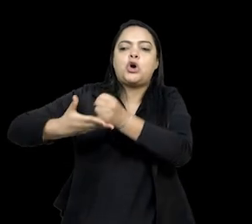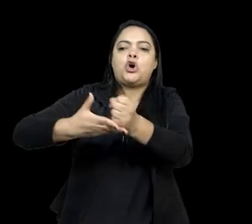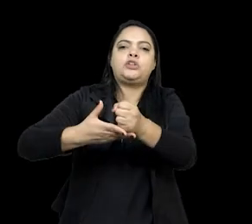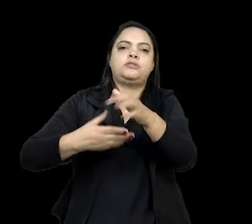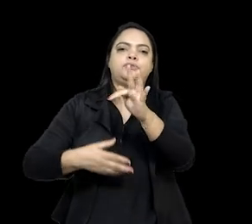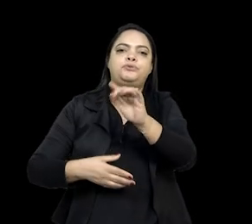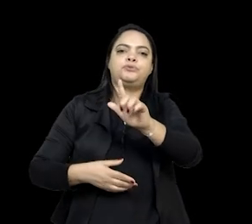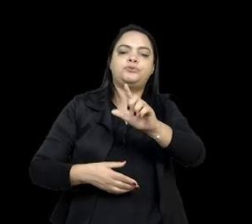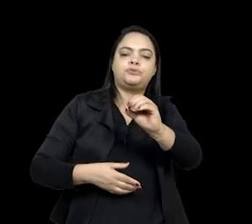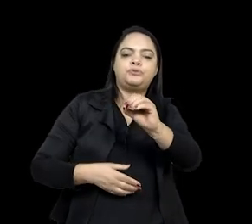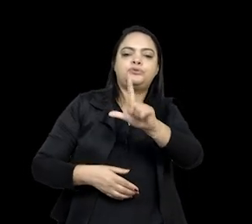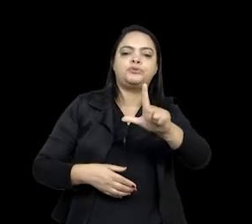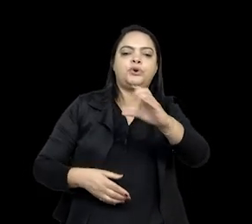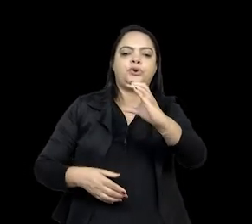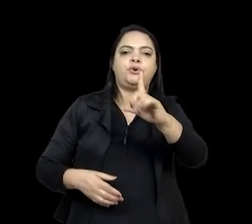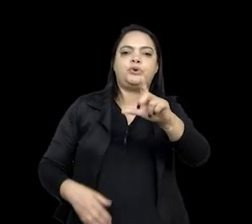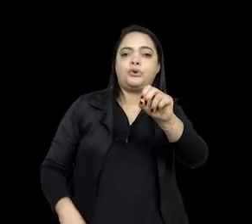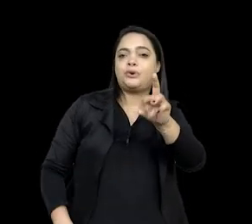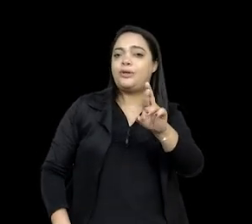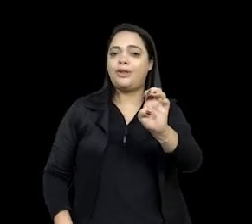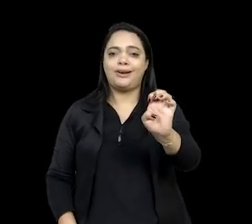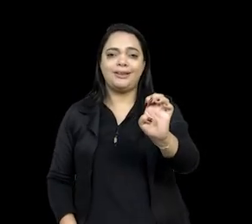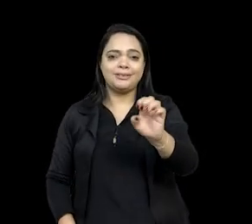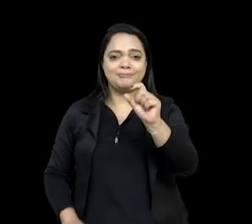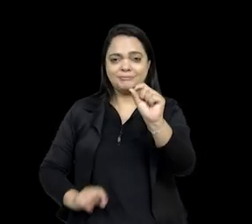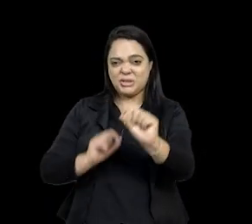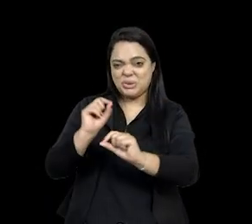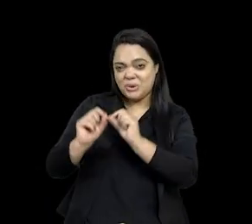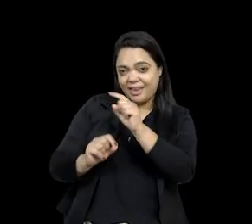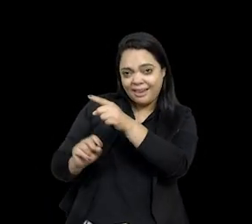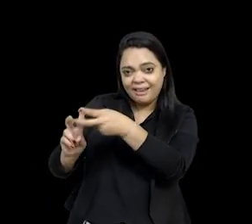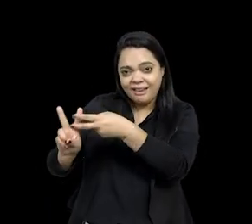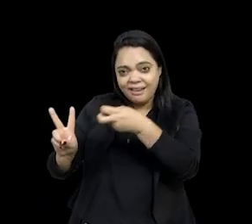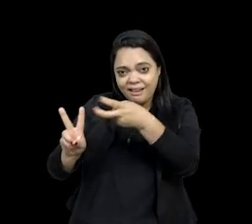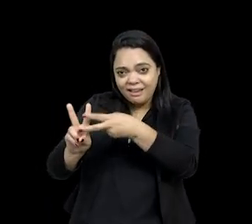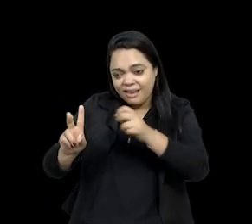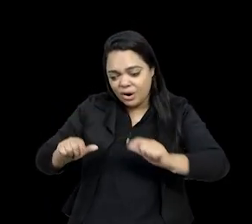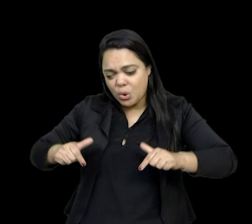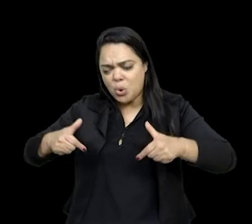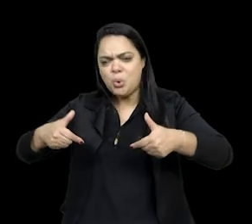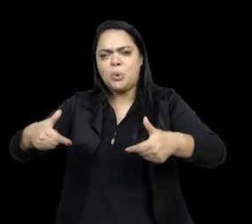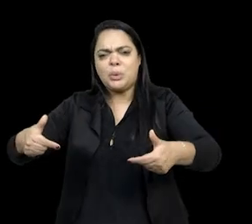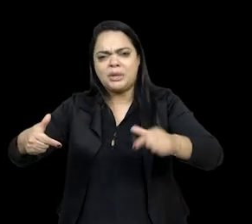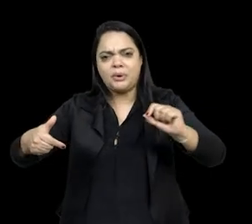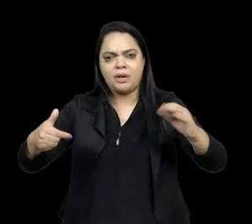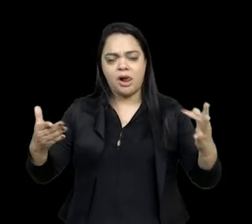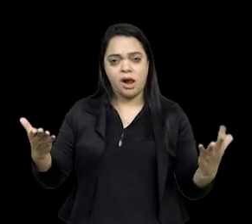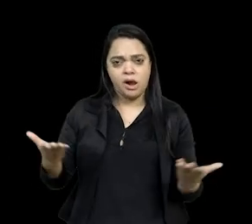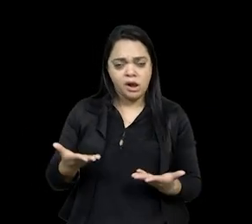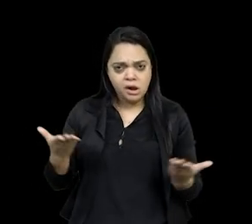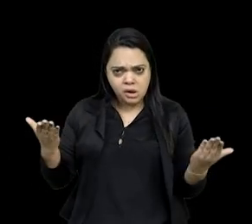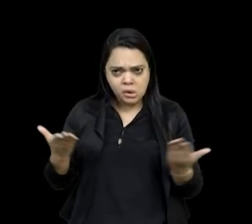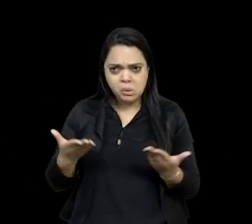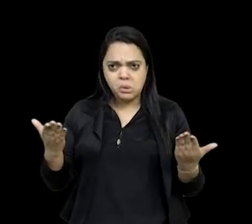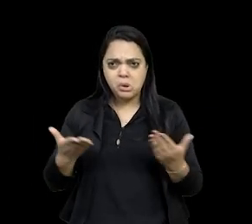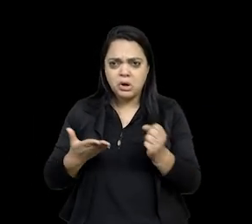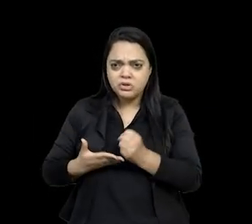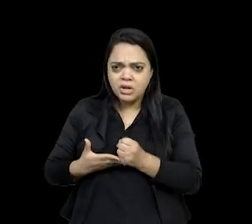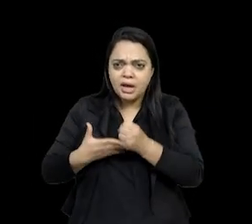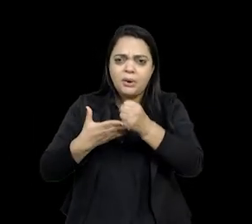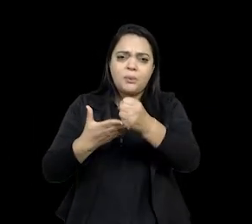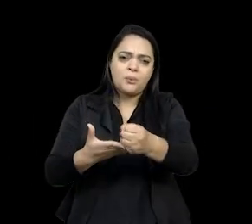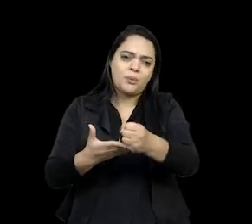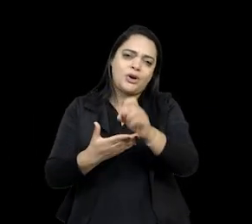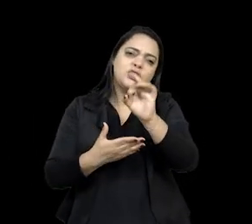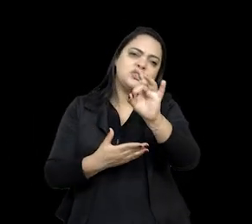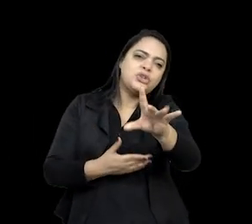Brasil, enquanto o que eles fazem, né? A luta deles é hoje e uma contribuição que não seja